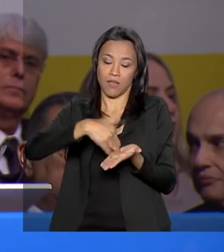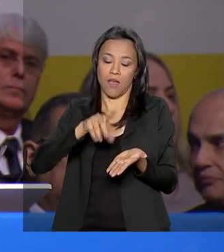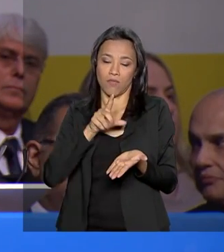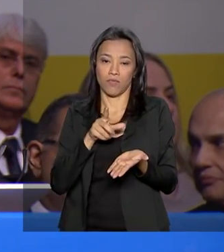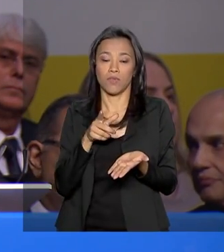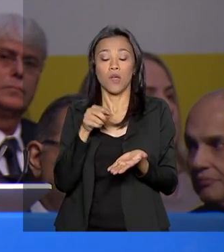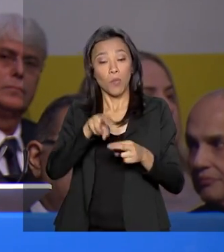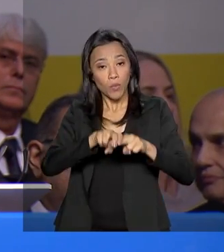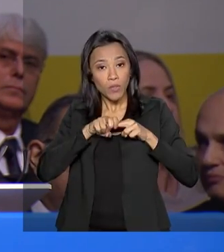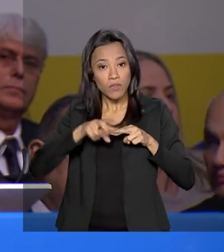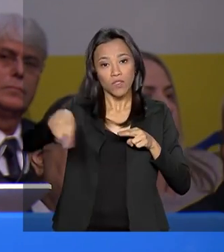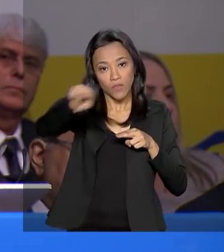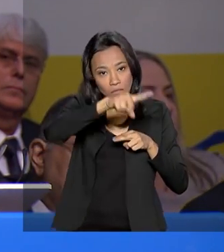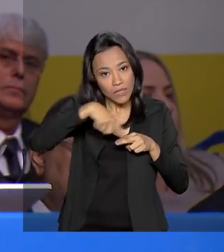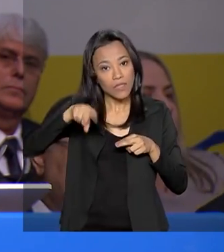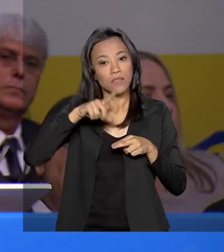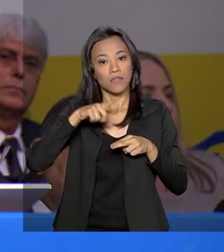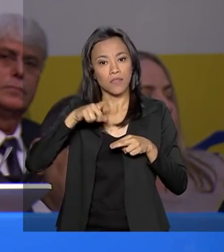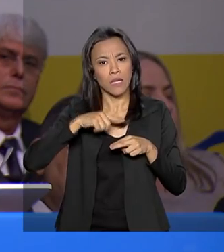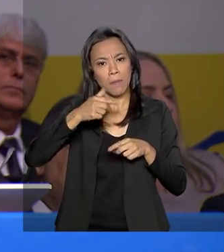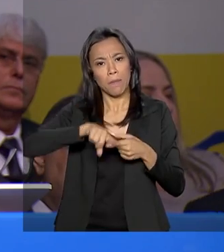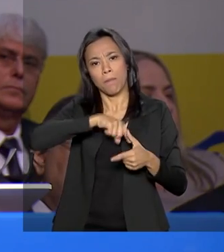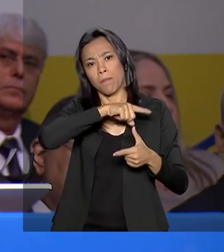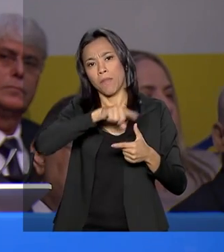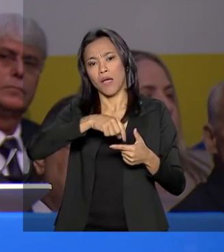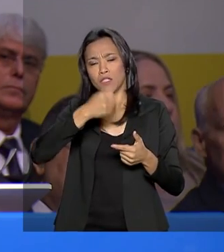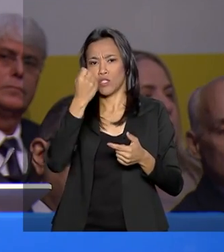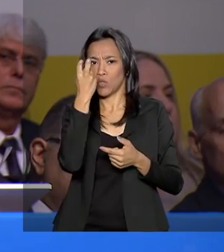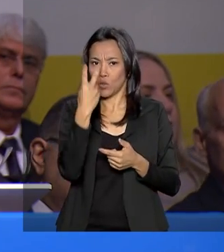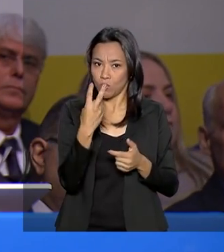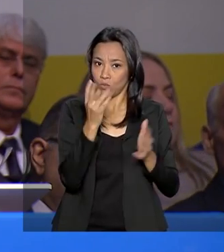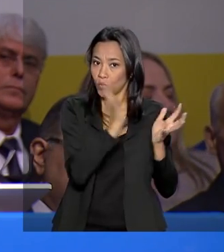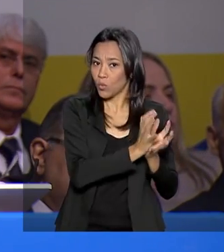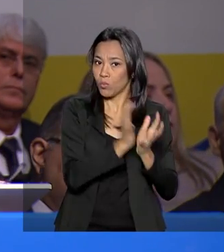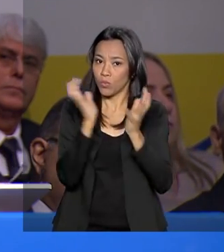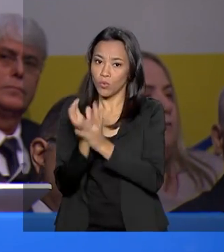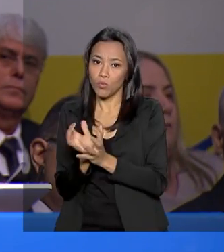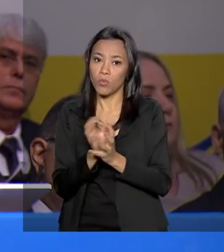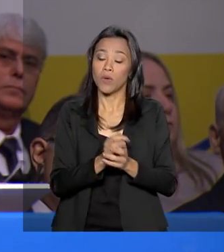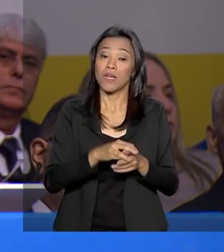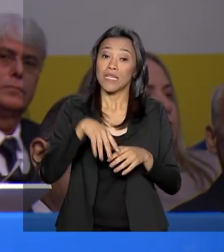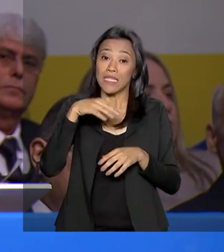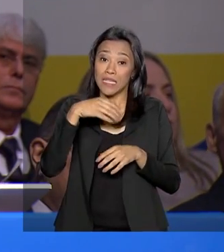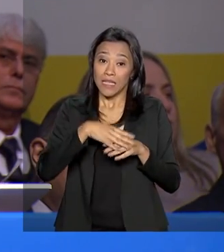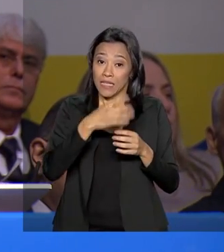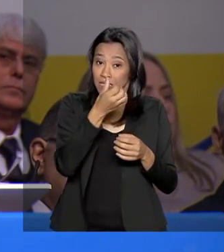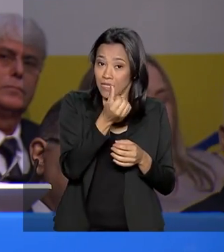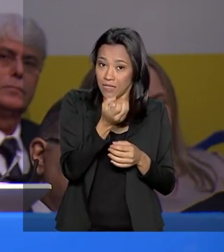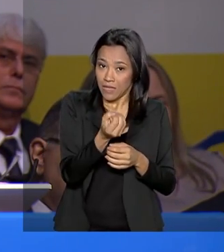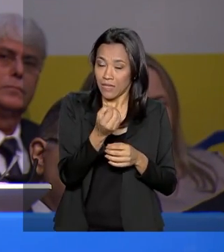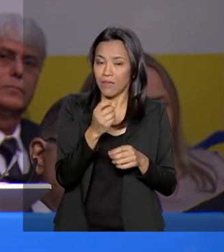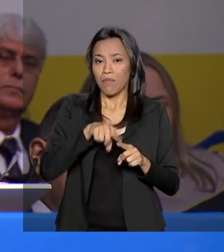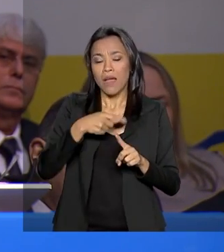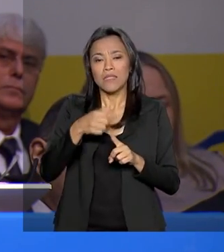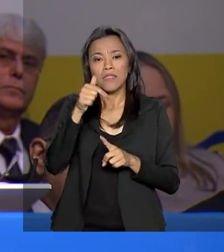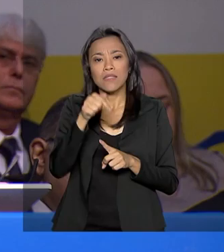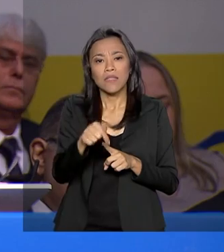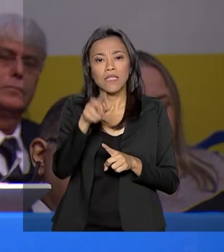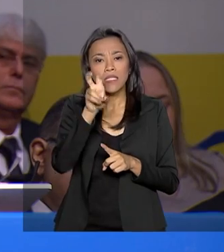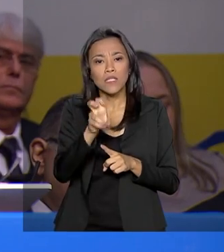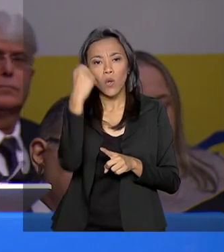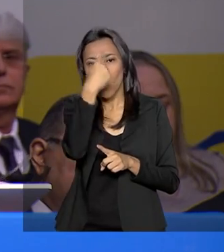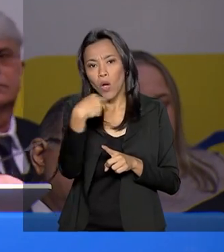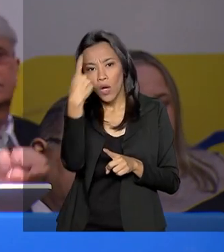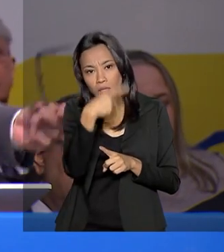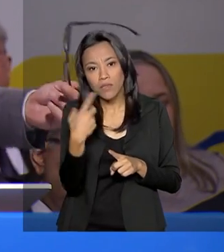isso, vocês receberam mais duas modalidades, 60 horas e 75 horas. Para isso, vocês receberam a